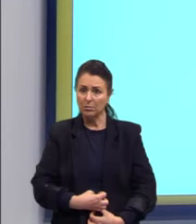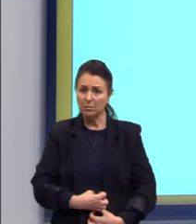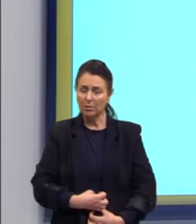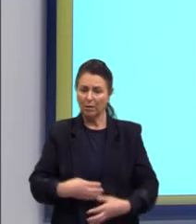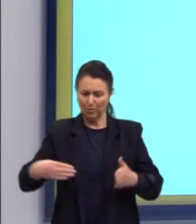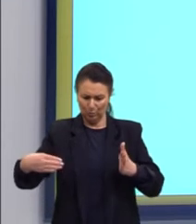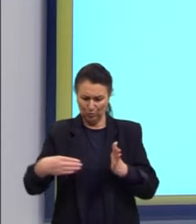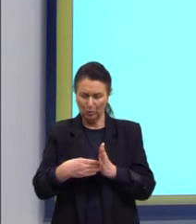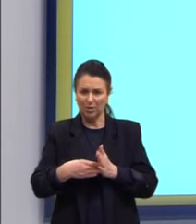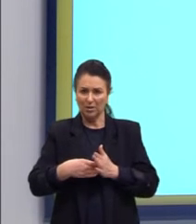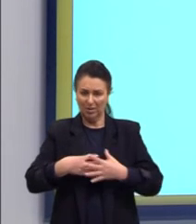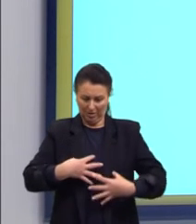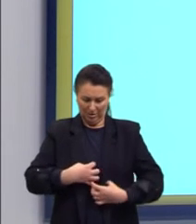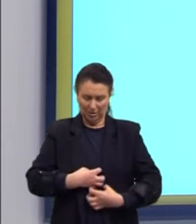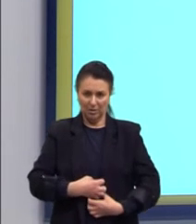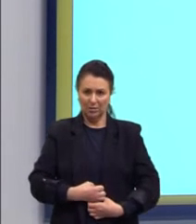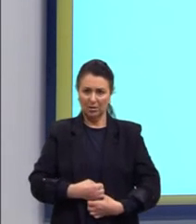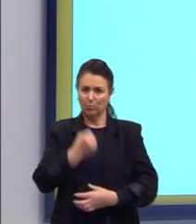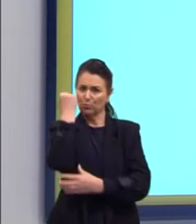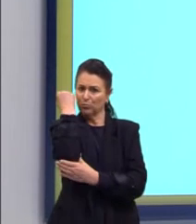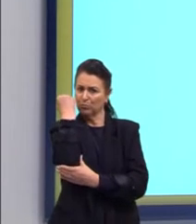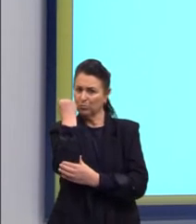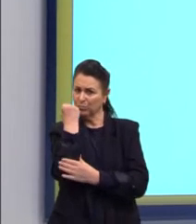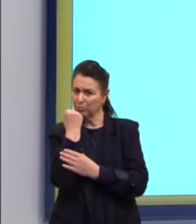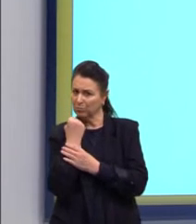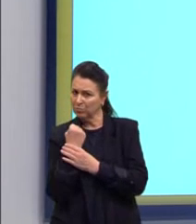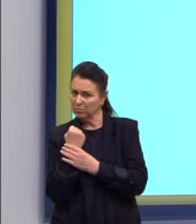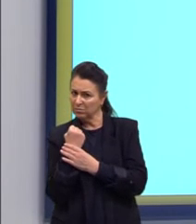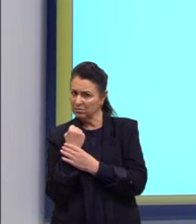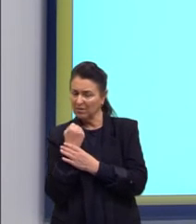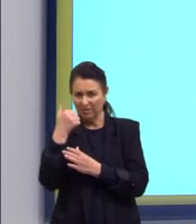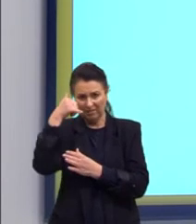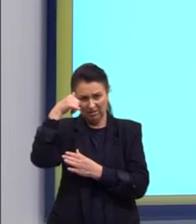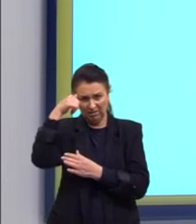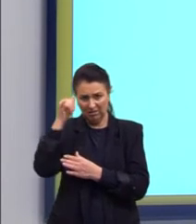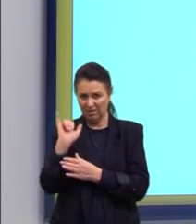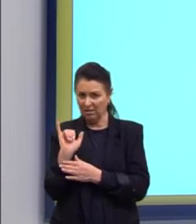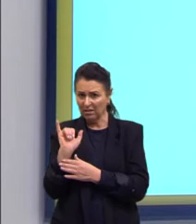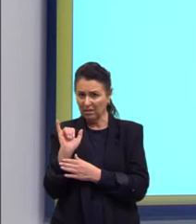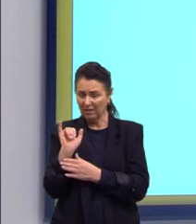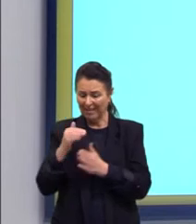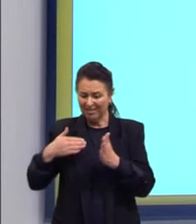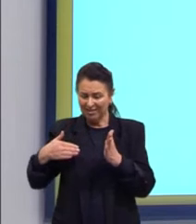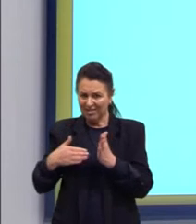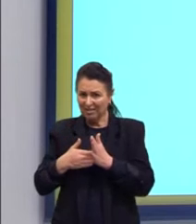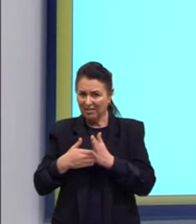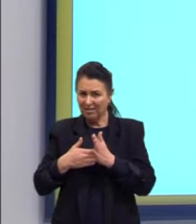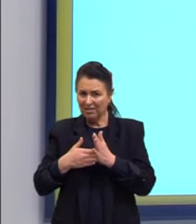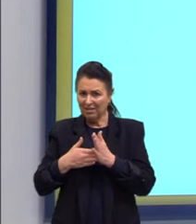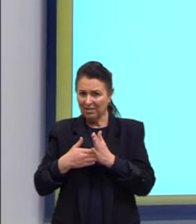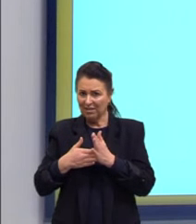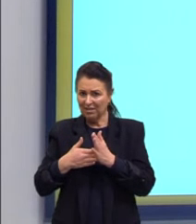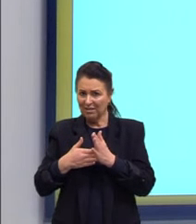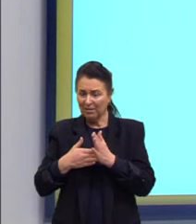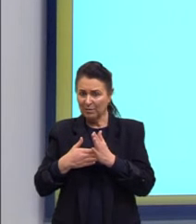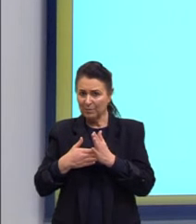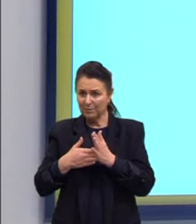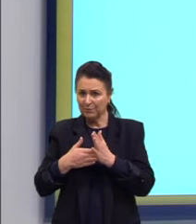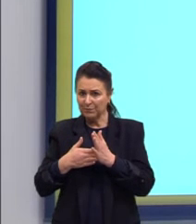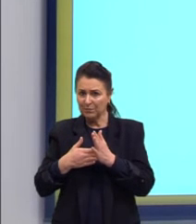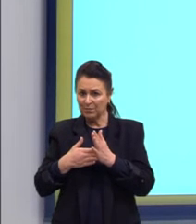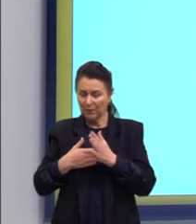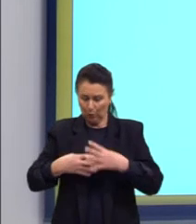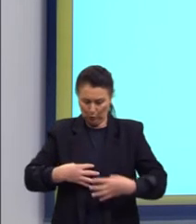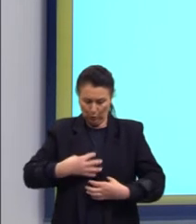será que eles vão impedir que as fezes passem? Será que vai obstruir, vai trancar ali o